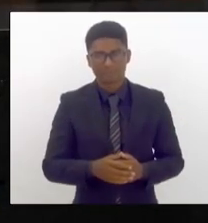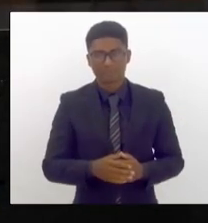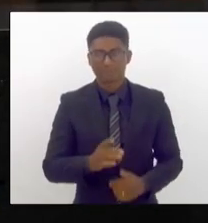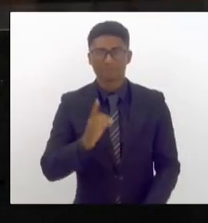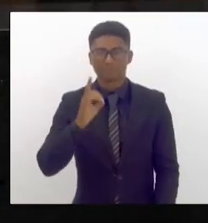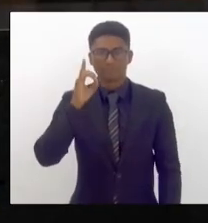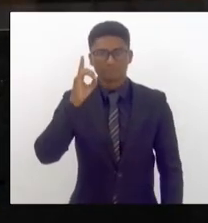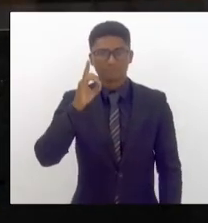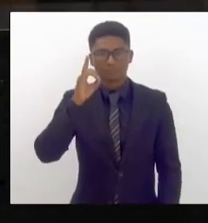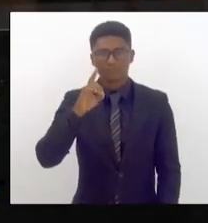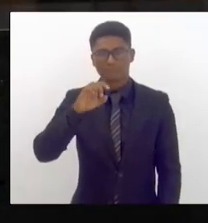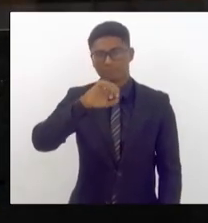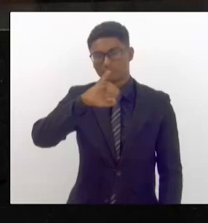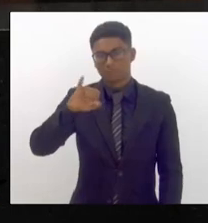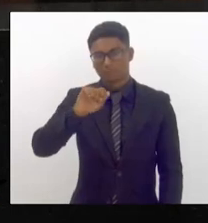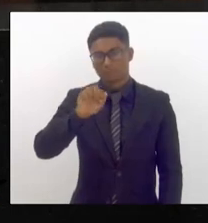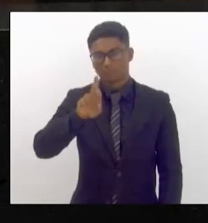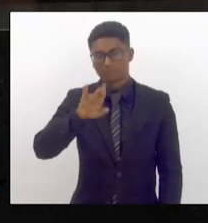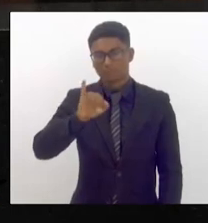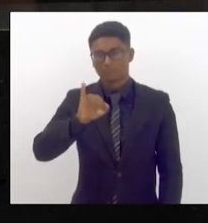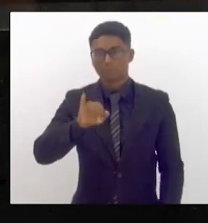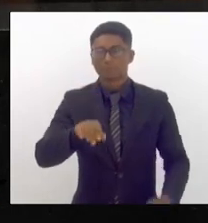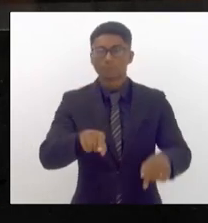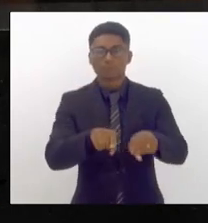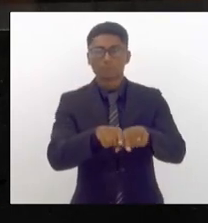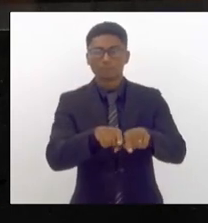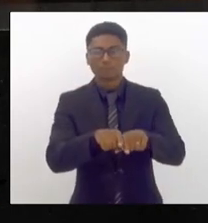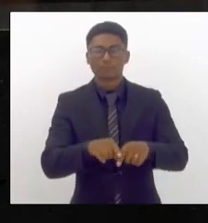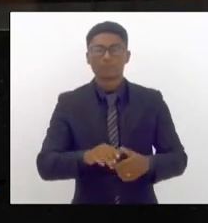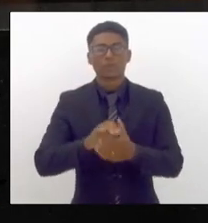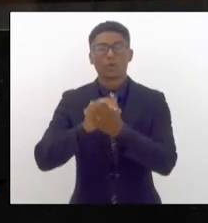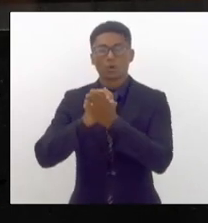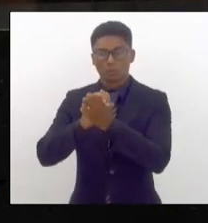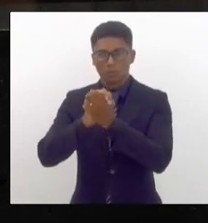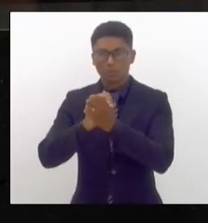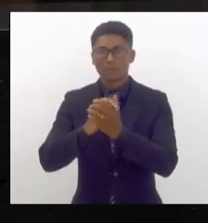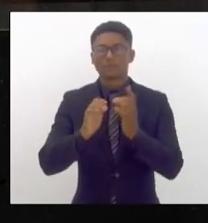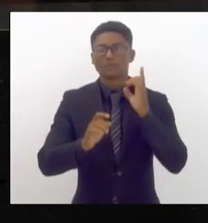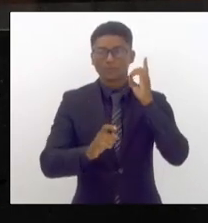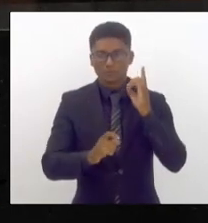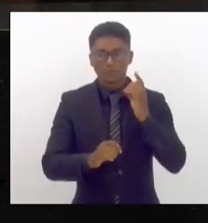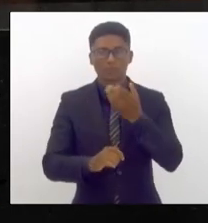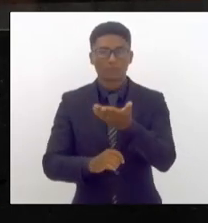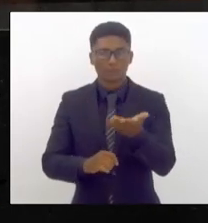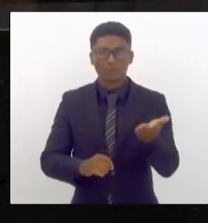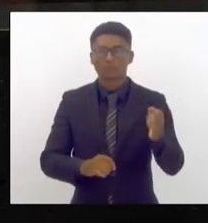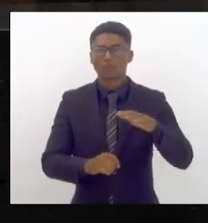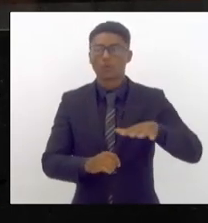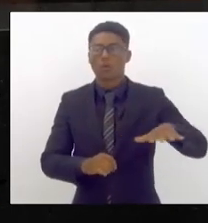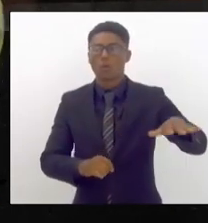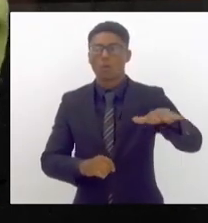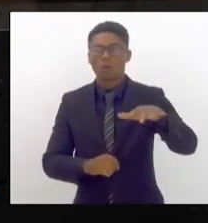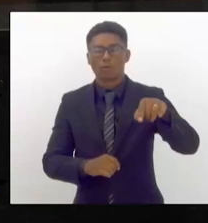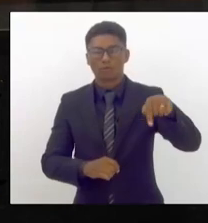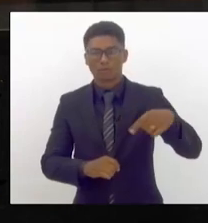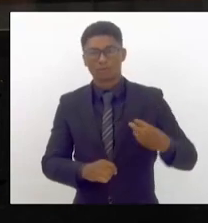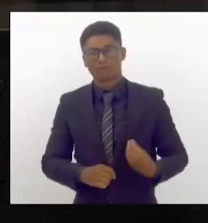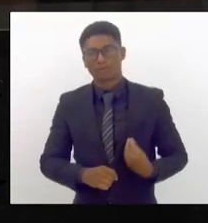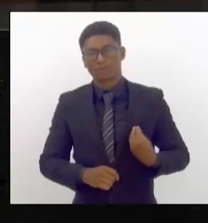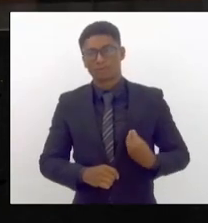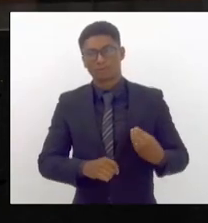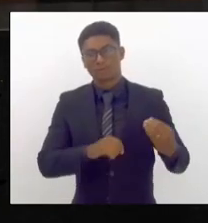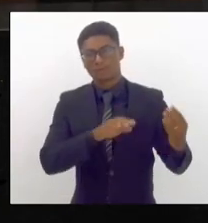deputado Jari cumprimentar todos os deputados e deputadas que se fazem presentes nesse